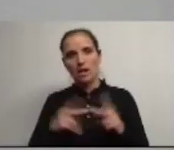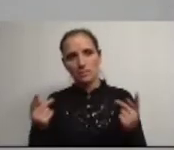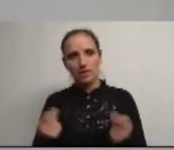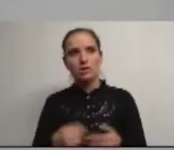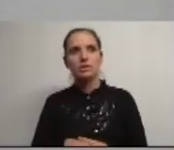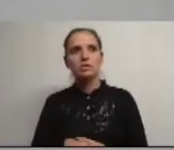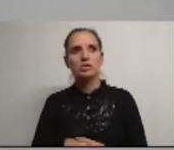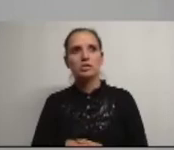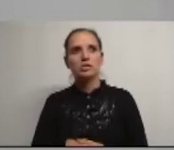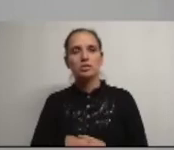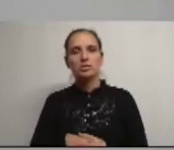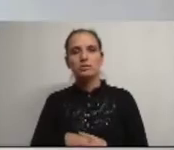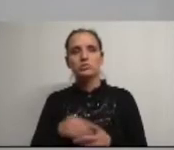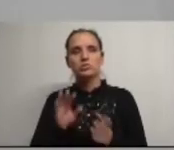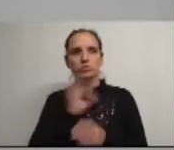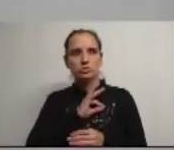senhores vereadores